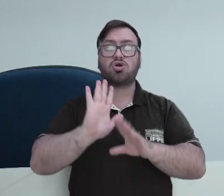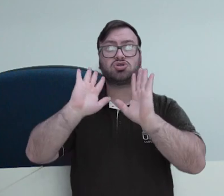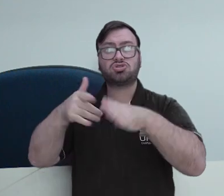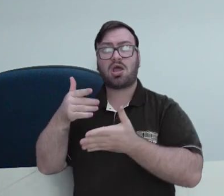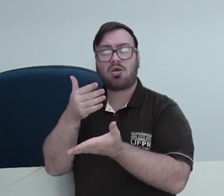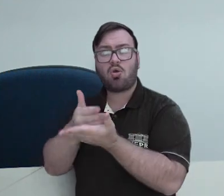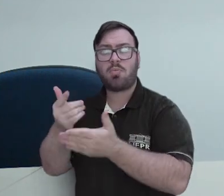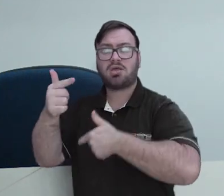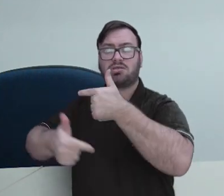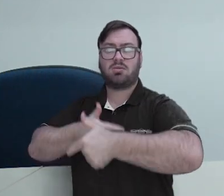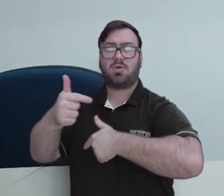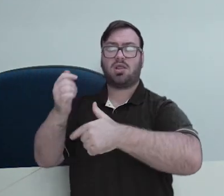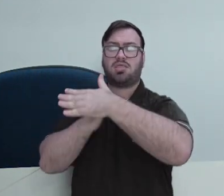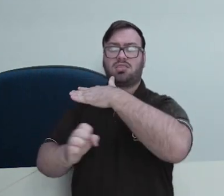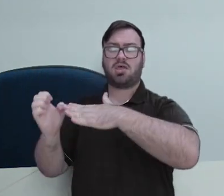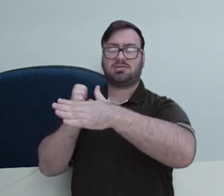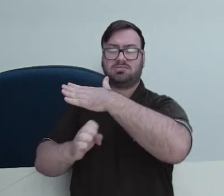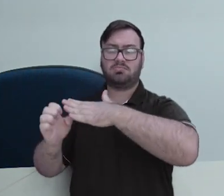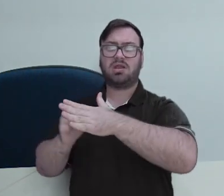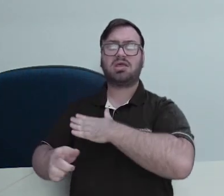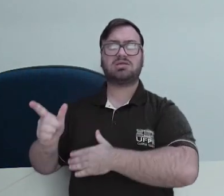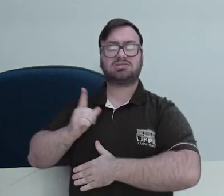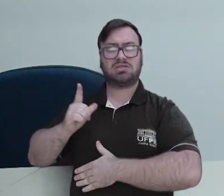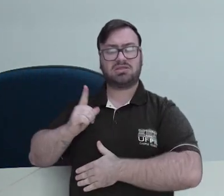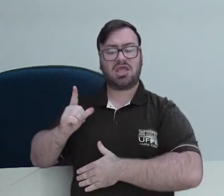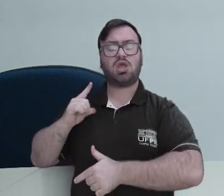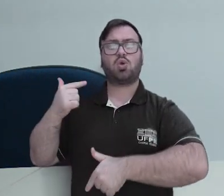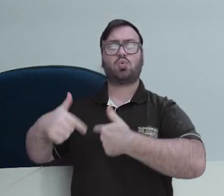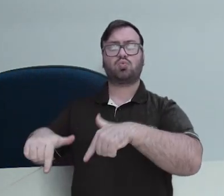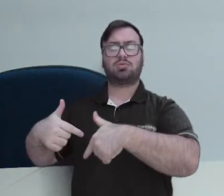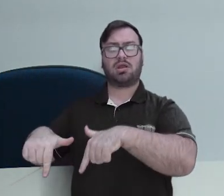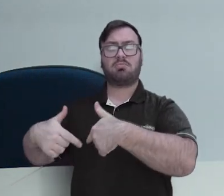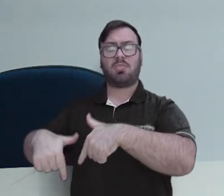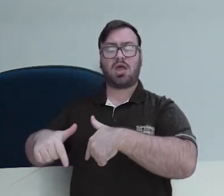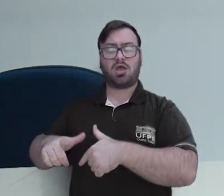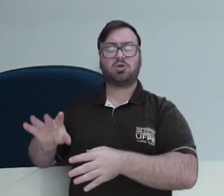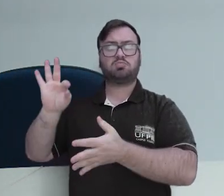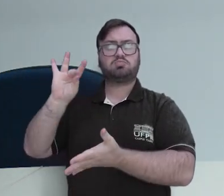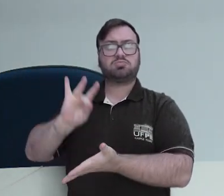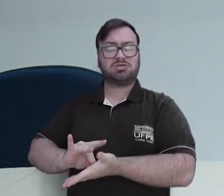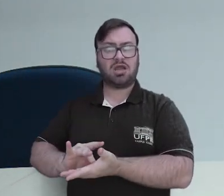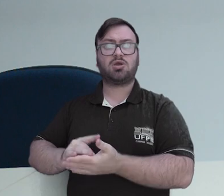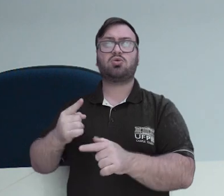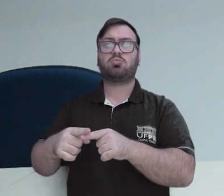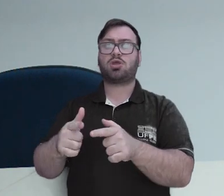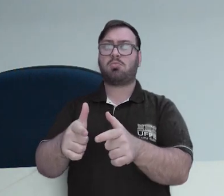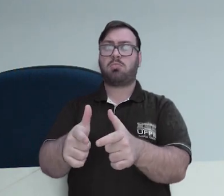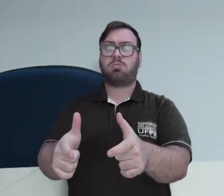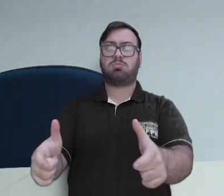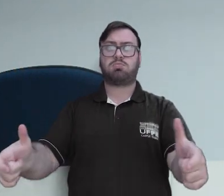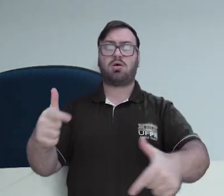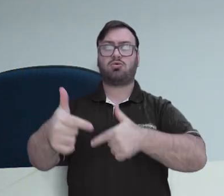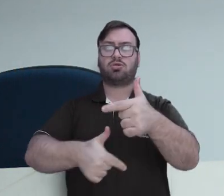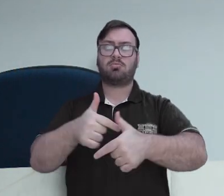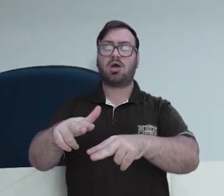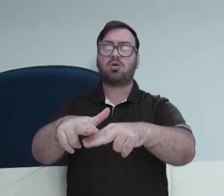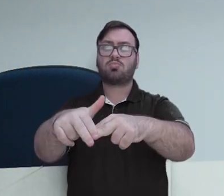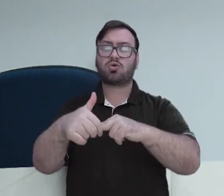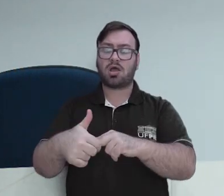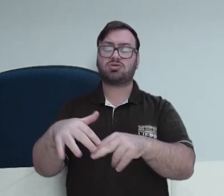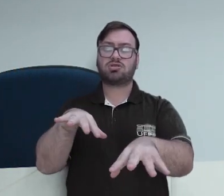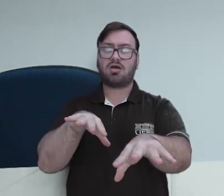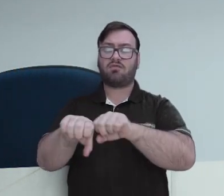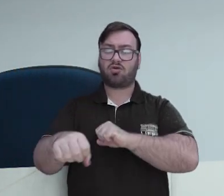trabalhando nas empresas e quando se formam já tem emprego garantido, visto esse amplo mercado de trabalho que se forma, e isso graças à sua